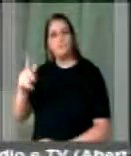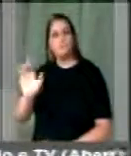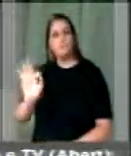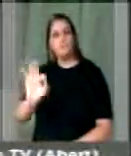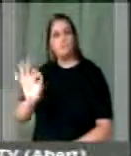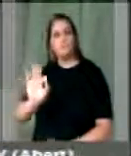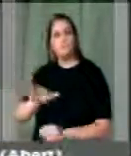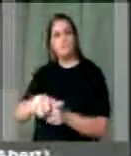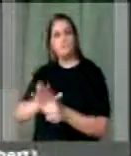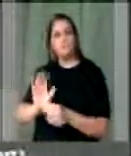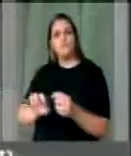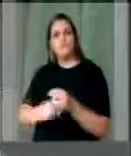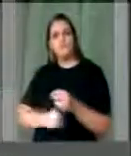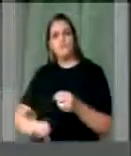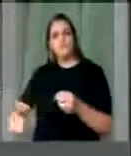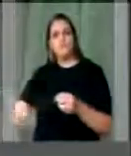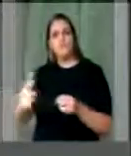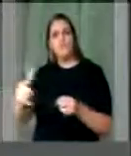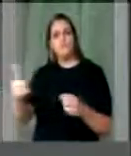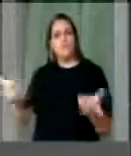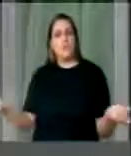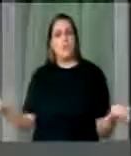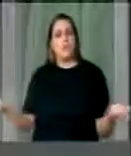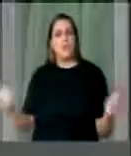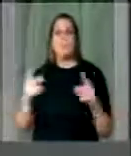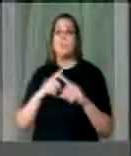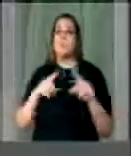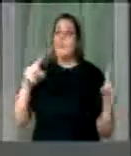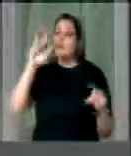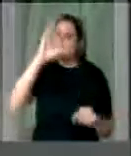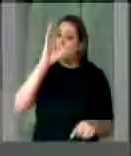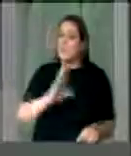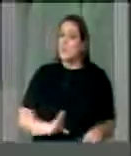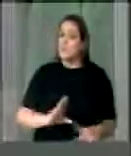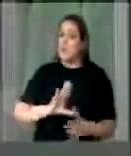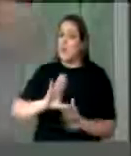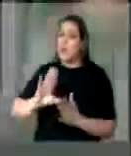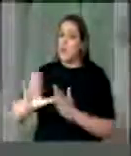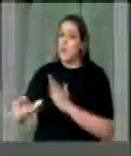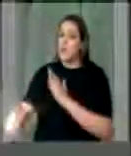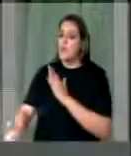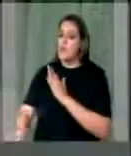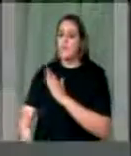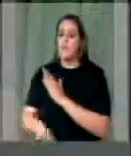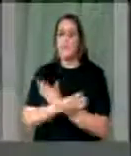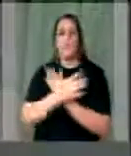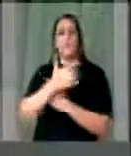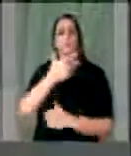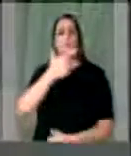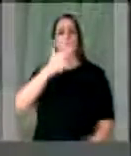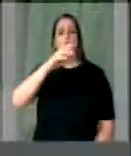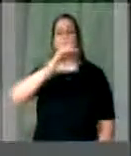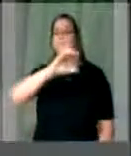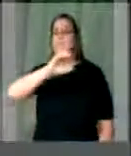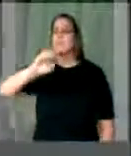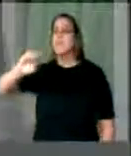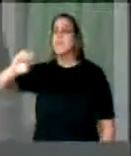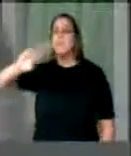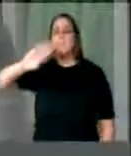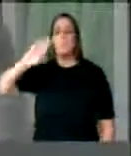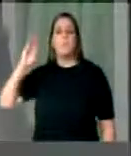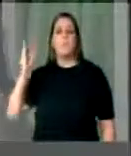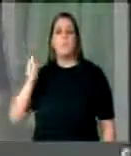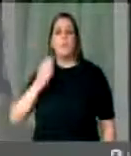representa um desvio de 200 bilhões de reais por ano. Com esse dinheiro nós